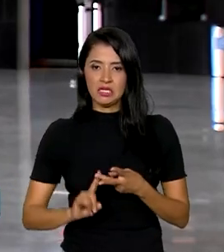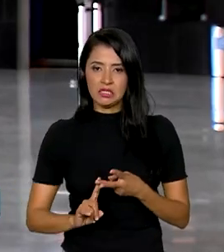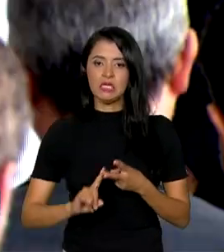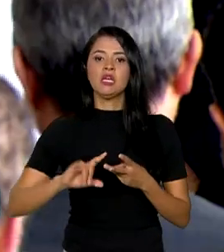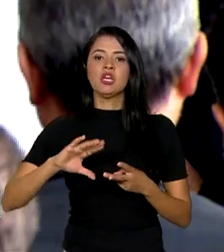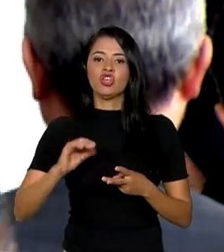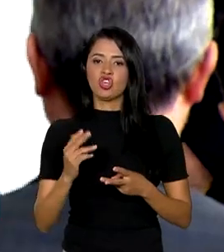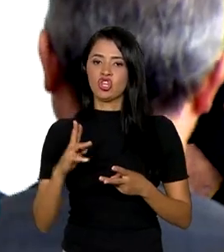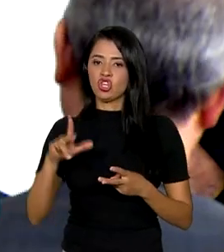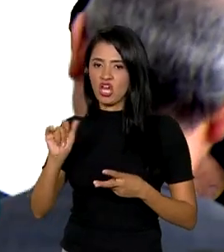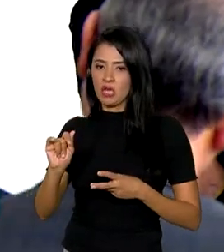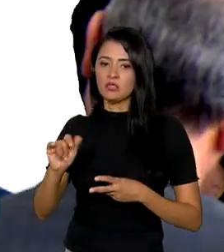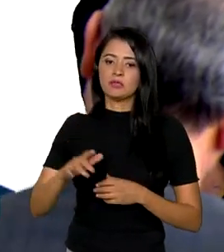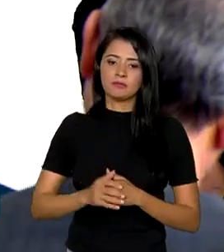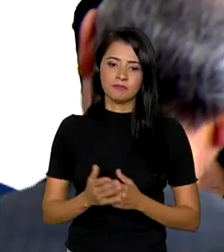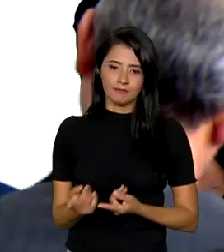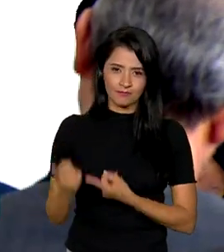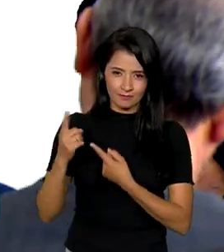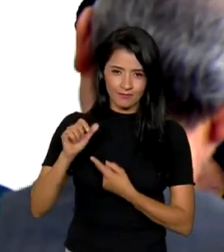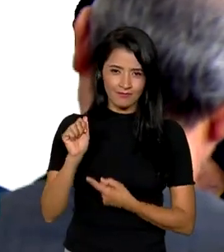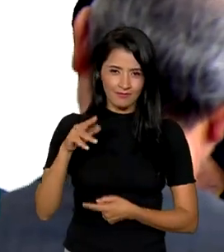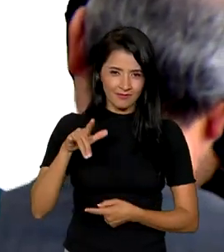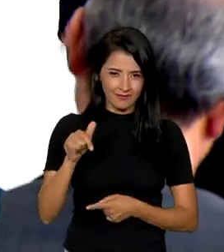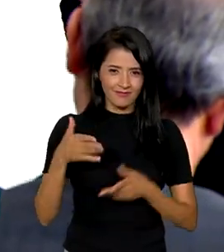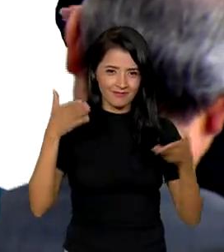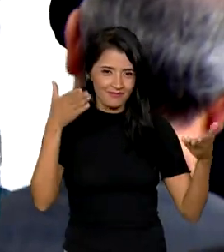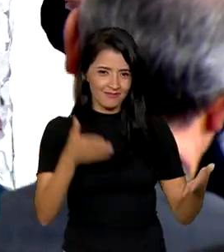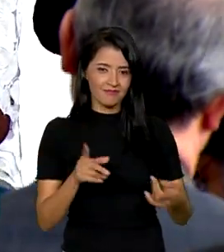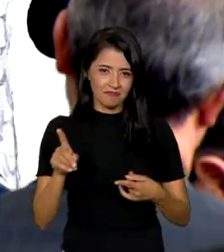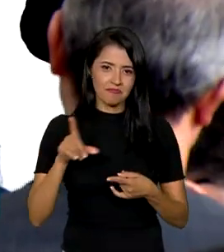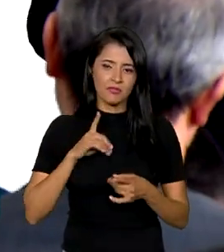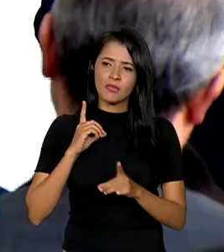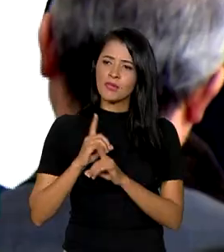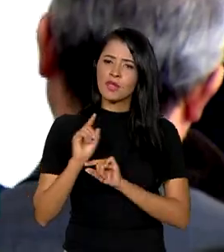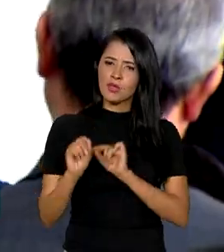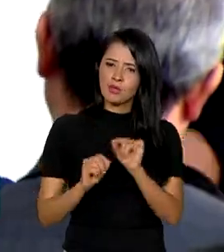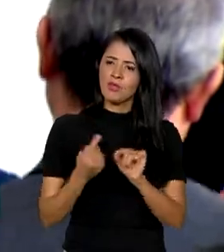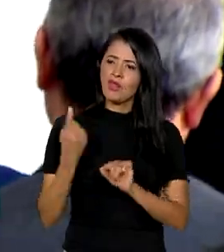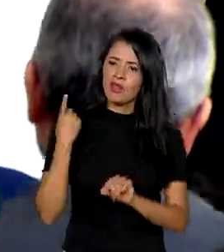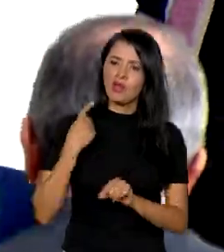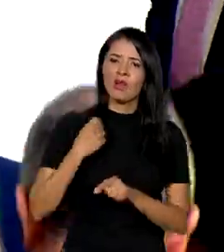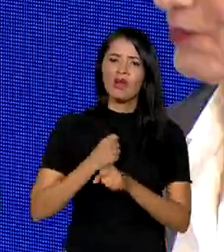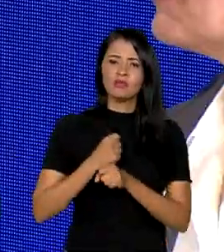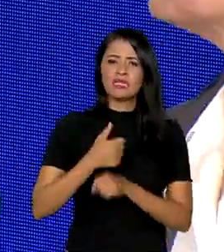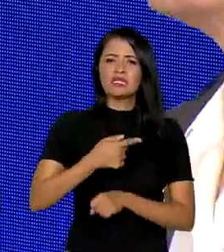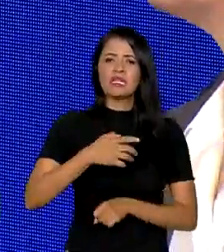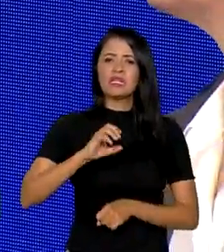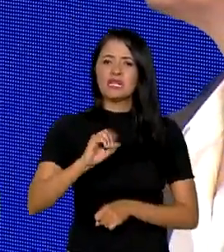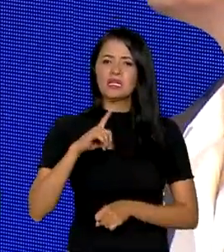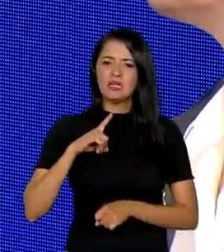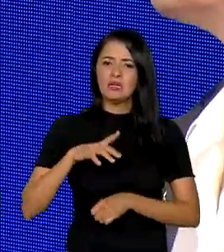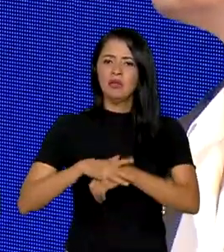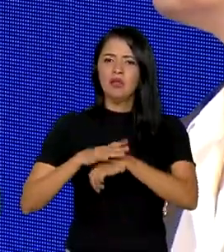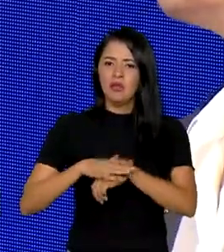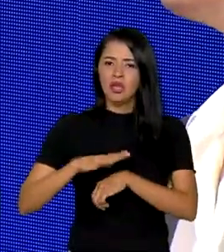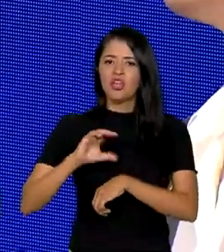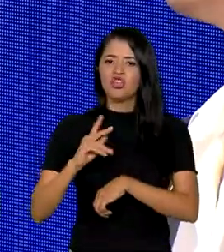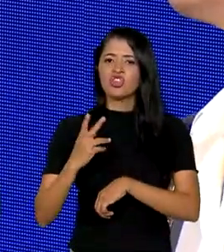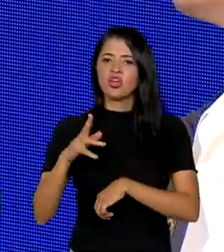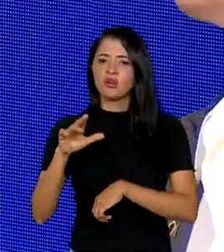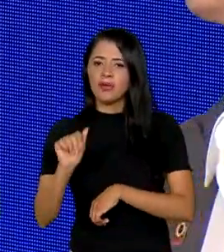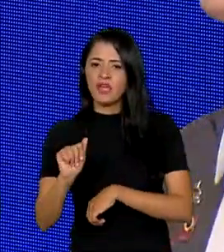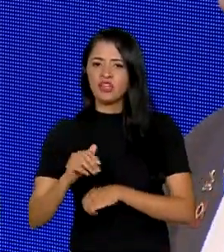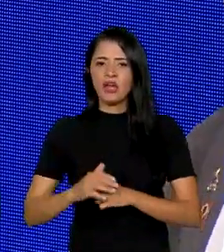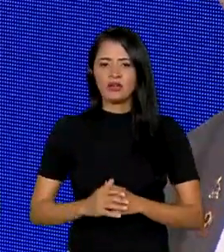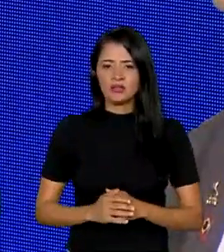chagas. Amélia Bispo, que participou do evento, descobriu ainda na década de 70 que era portadora de chagas e